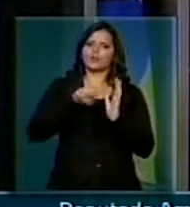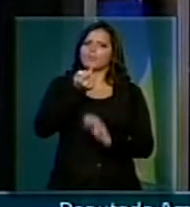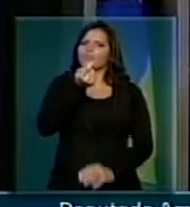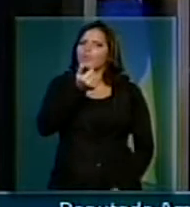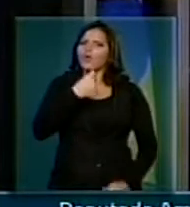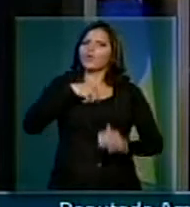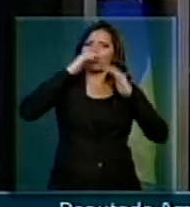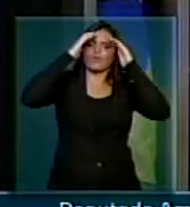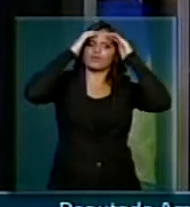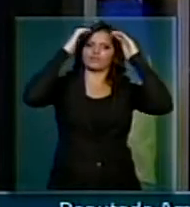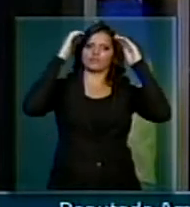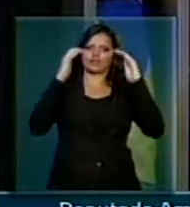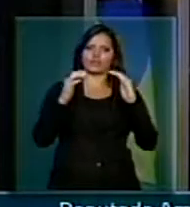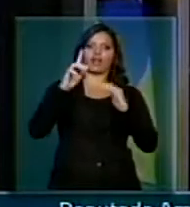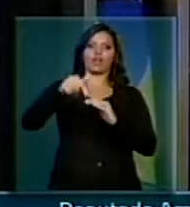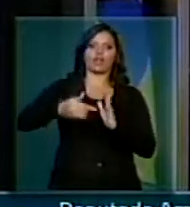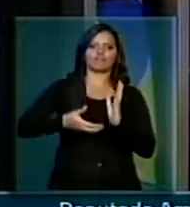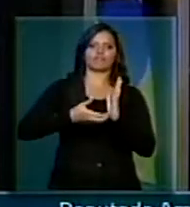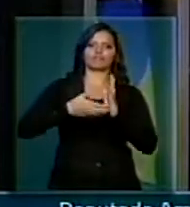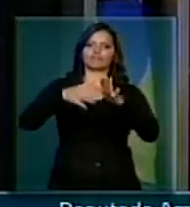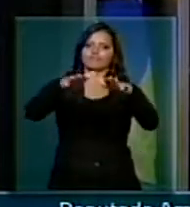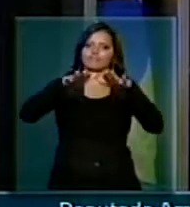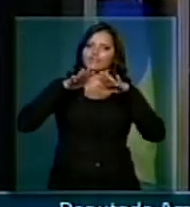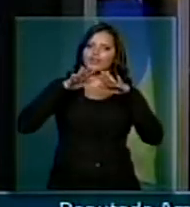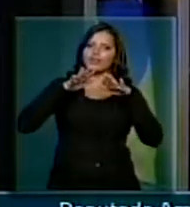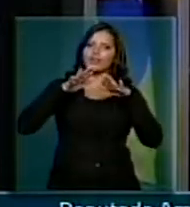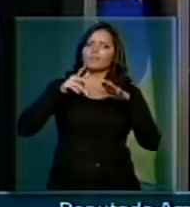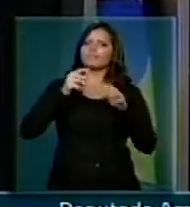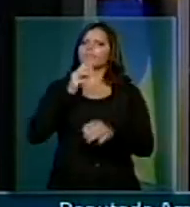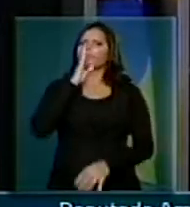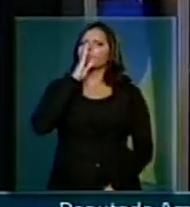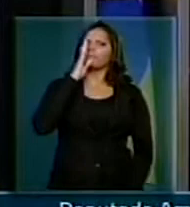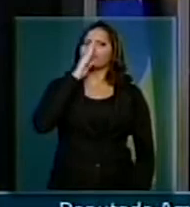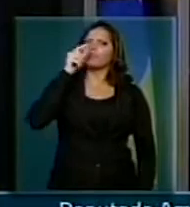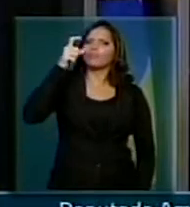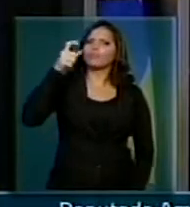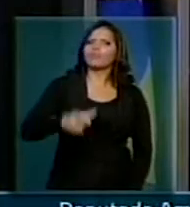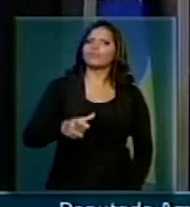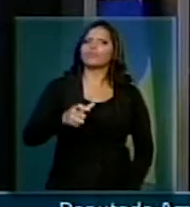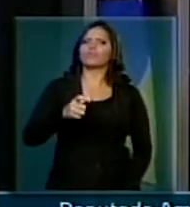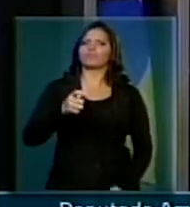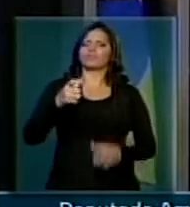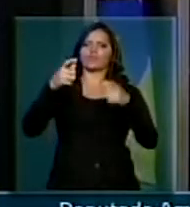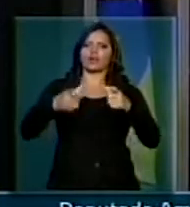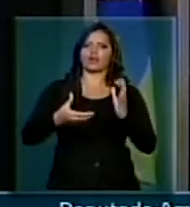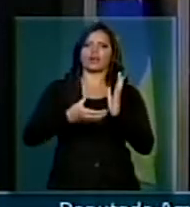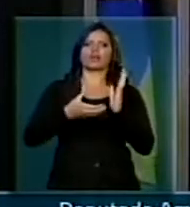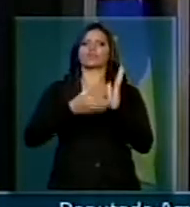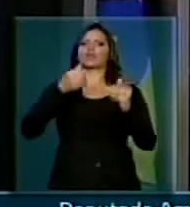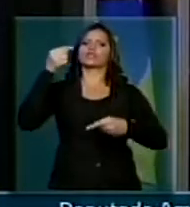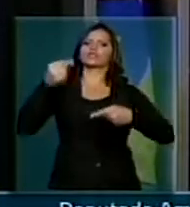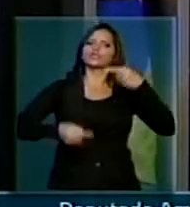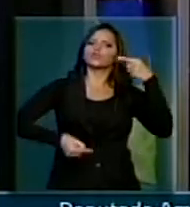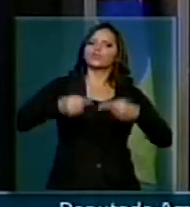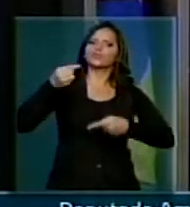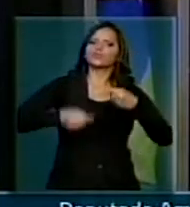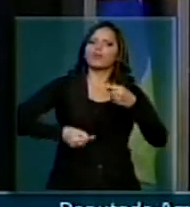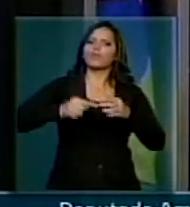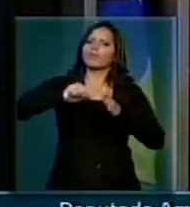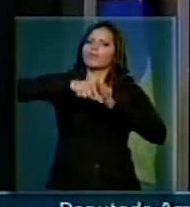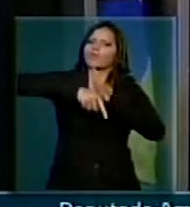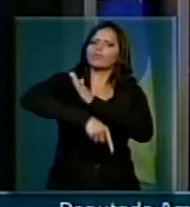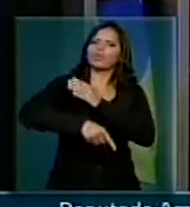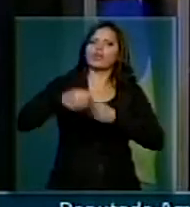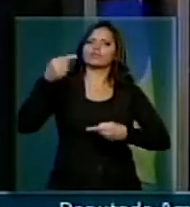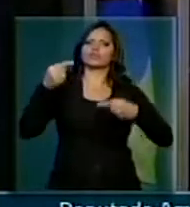prestigiado. O parlamento prestigia muito pouco o espaço parlamentar, das discussões, de aprofundar